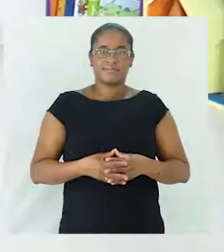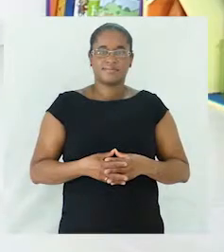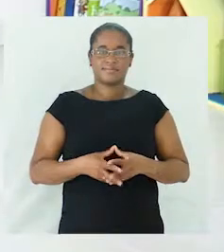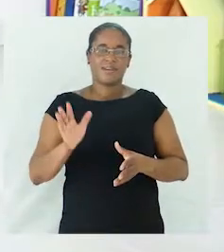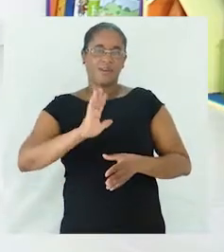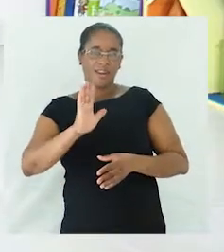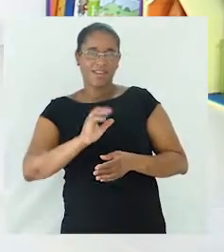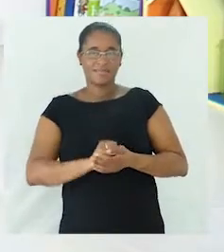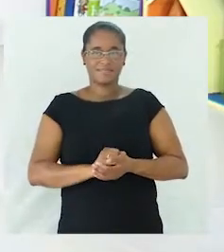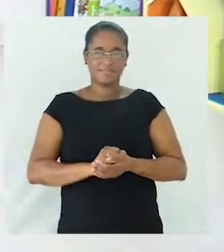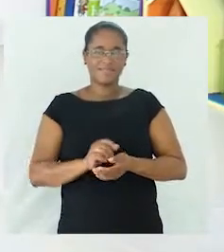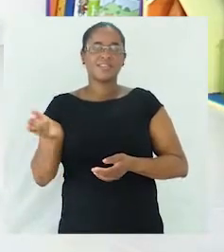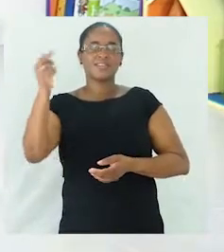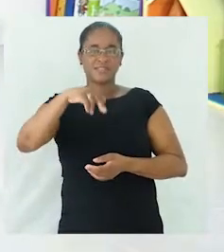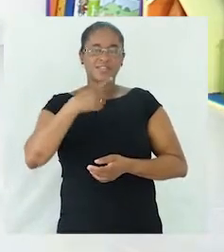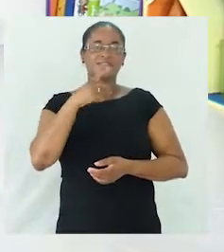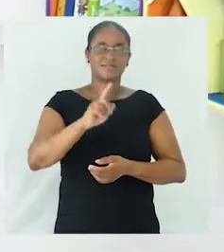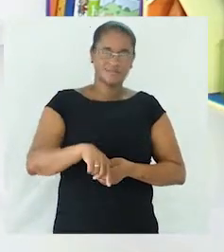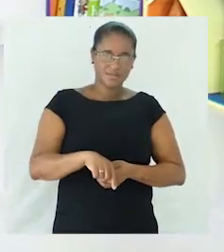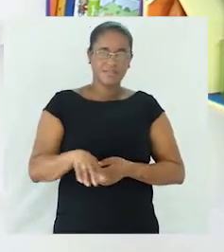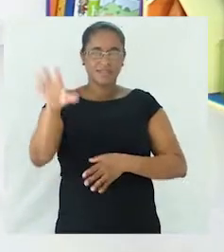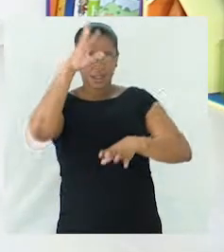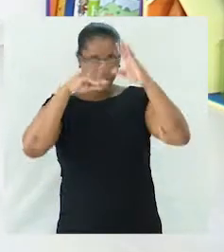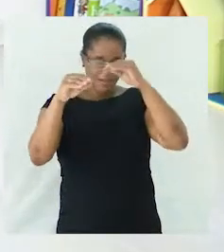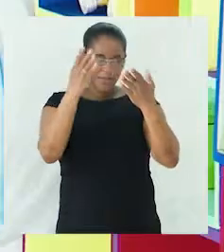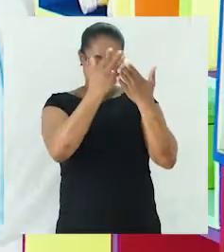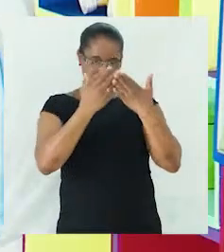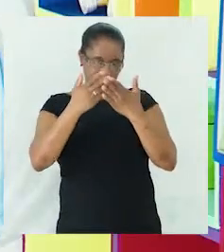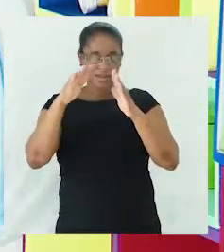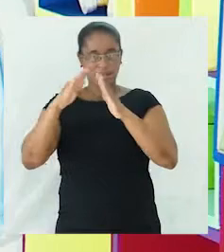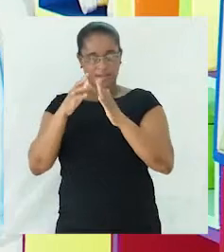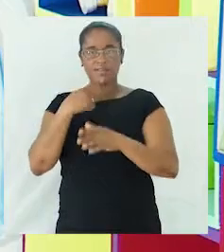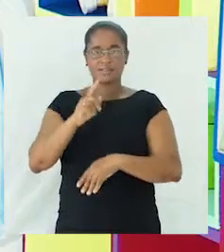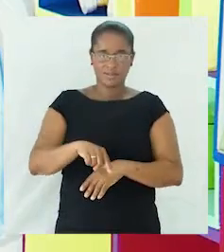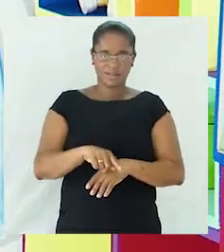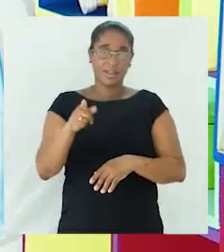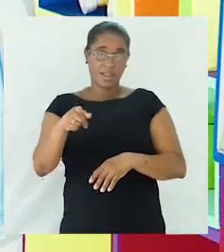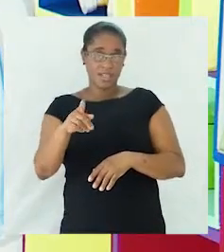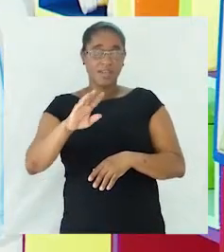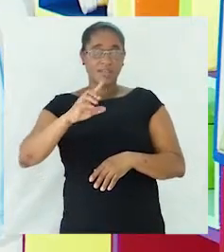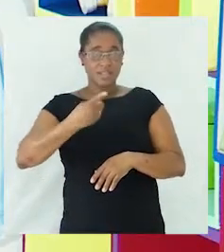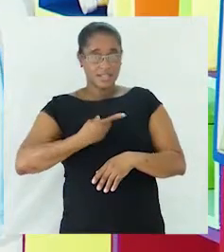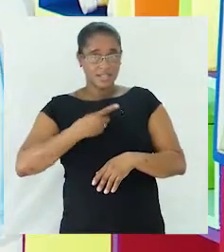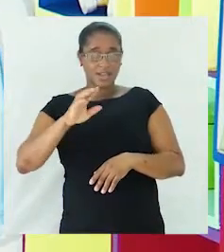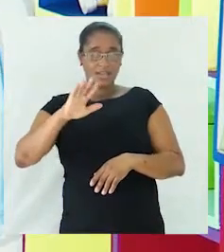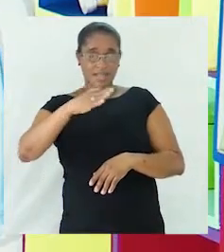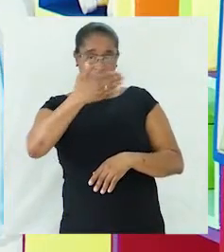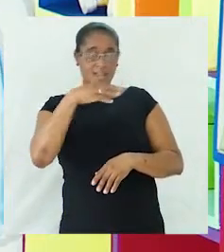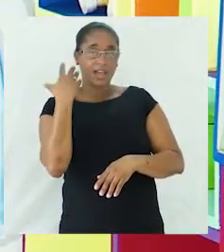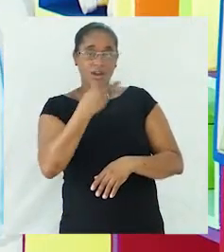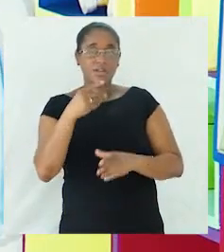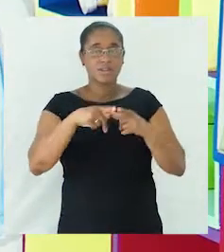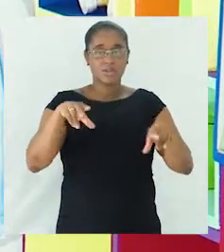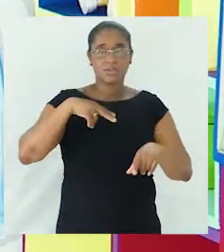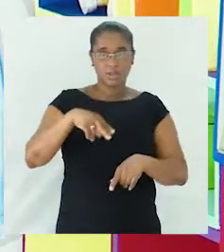Olá, estamos de volta para mais um Aprender e Estudar em Casa. Esta vai ser a nossa sétima aula de língua portuguesa